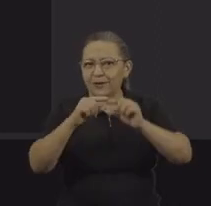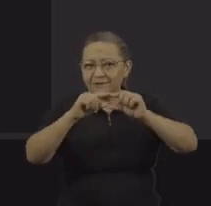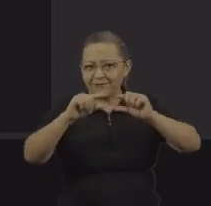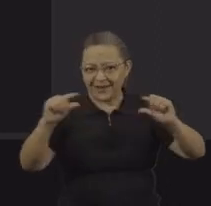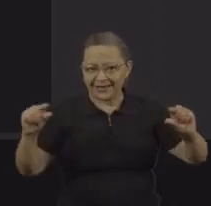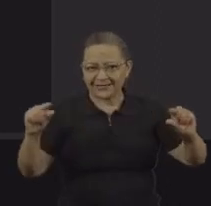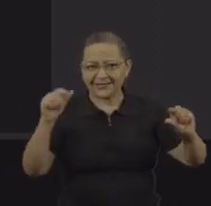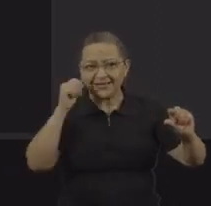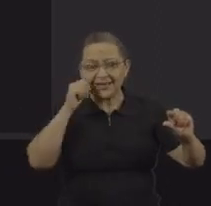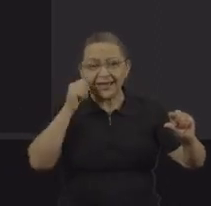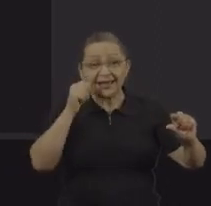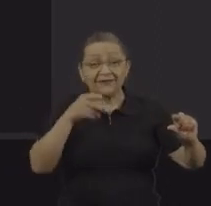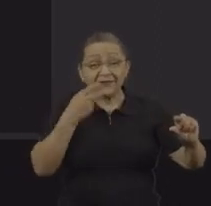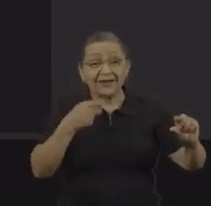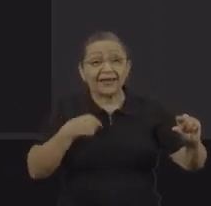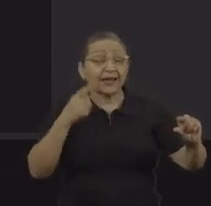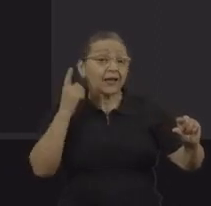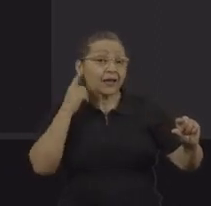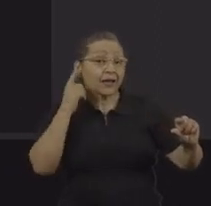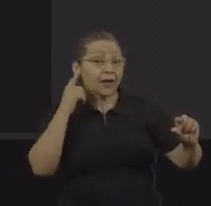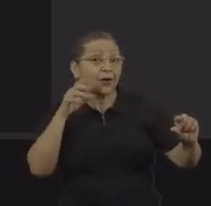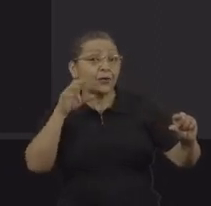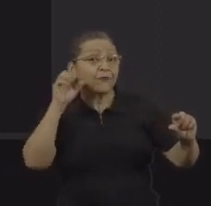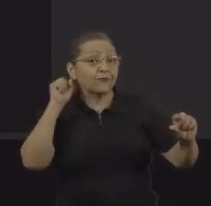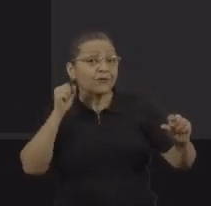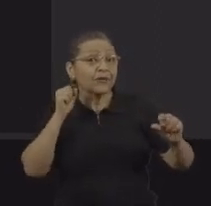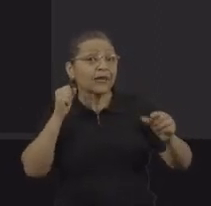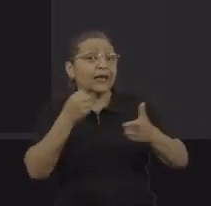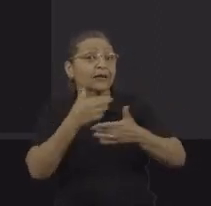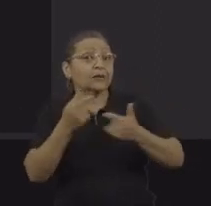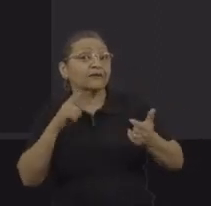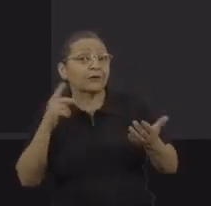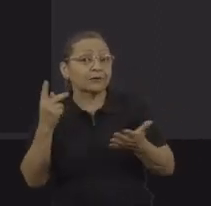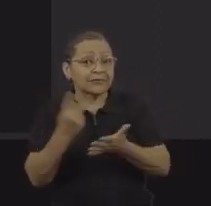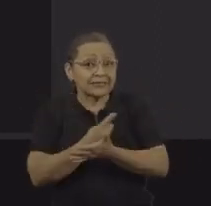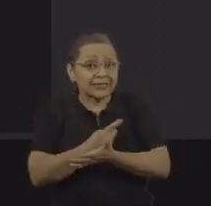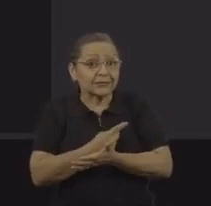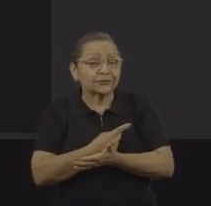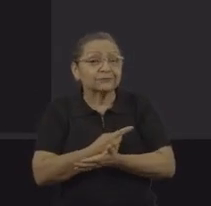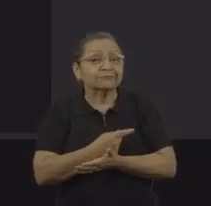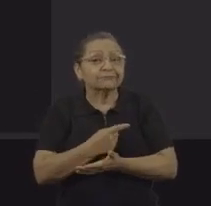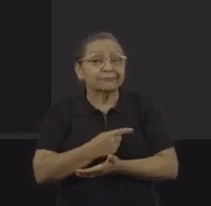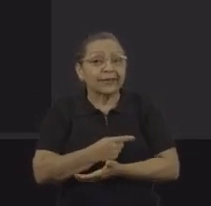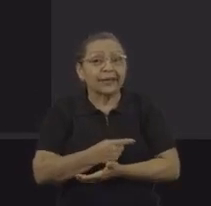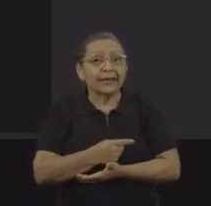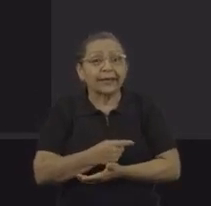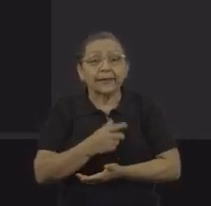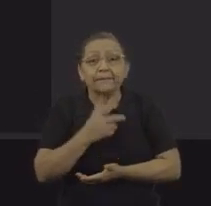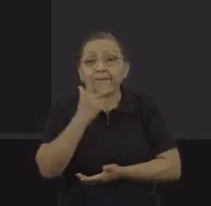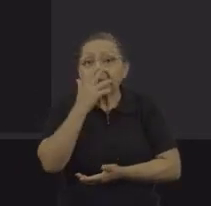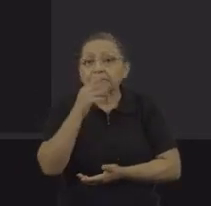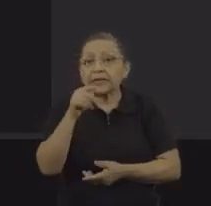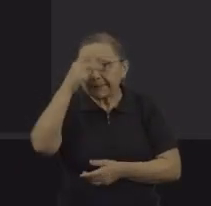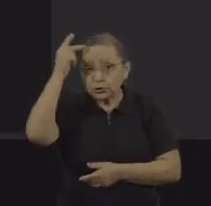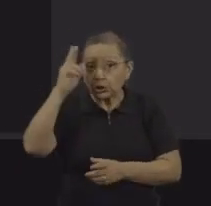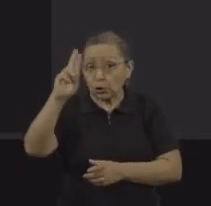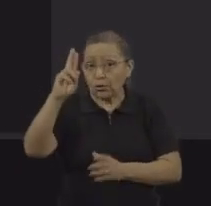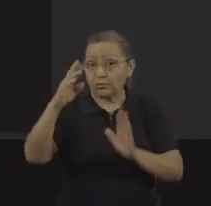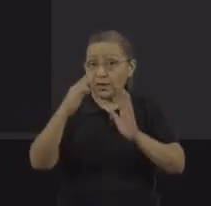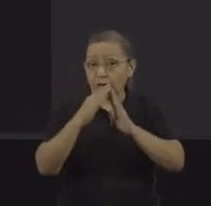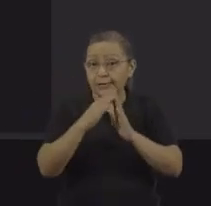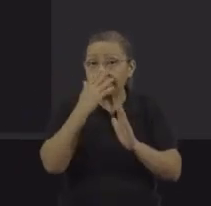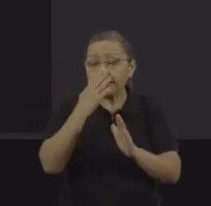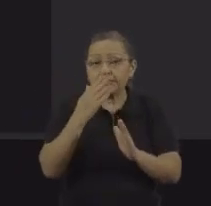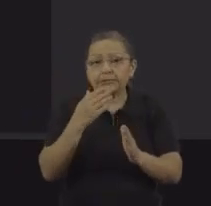ela ouvia esse tipo de coisa, que o patrão estava pagando ela, que ele já estava dando comida, como se fosse um favor, e que ela era um